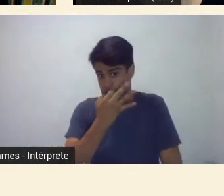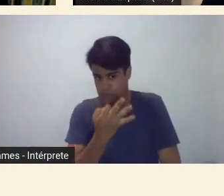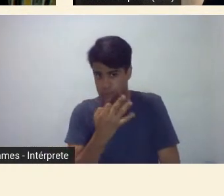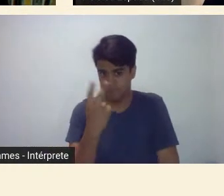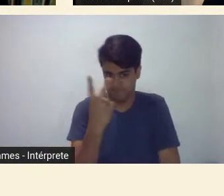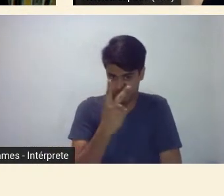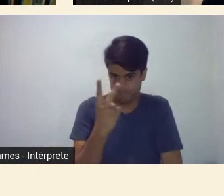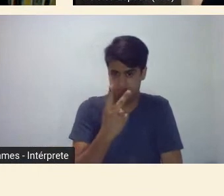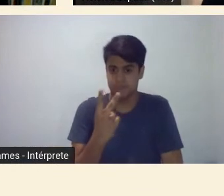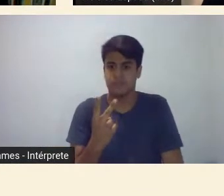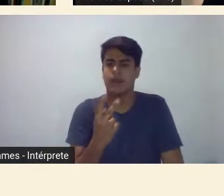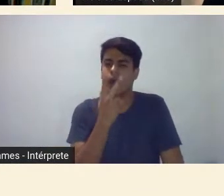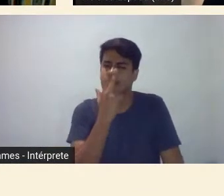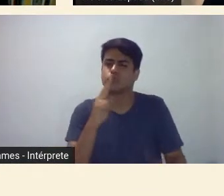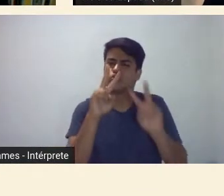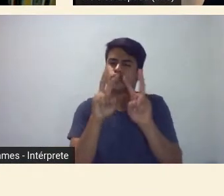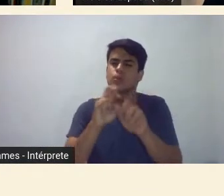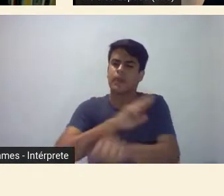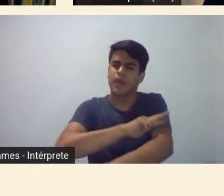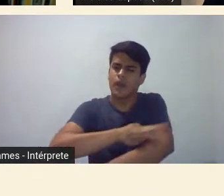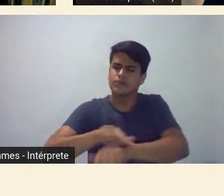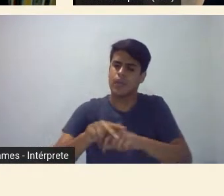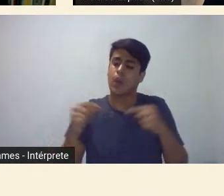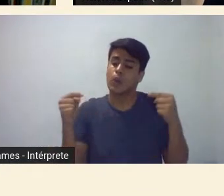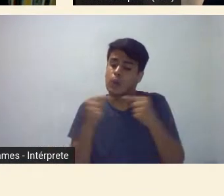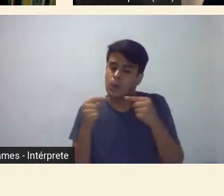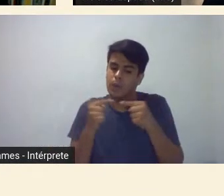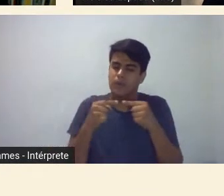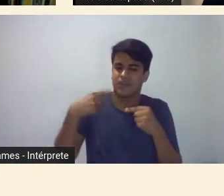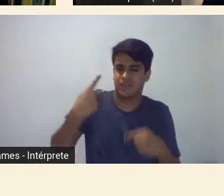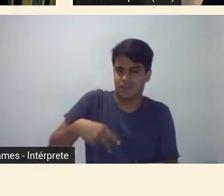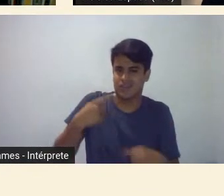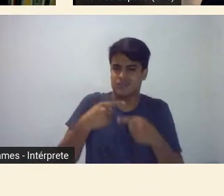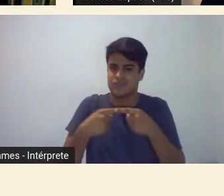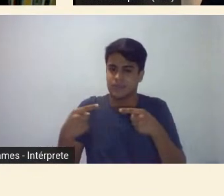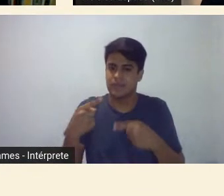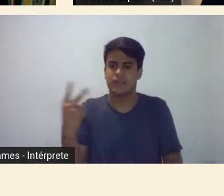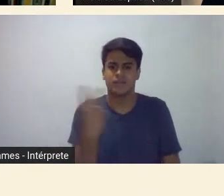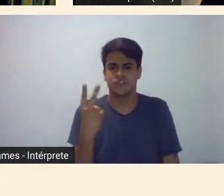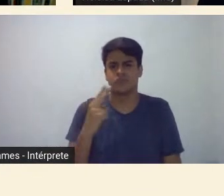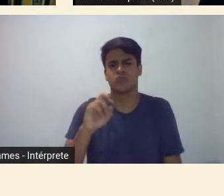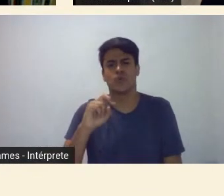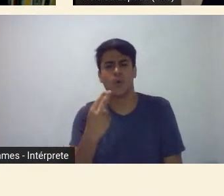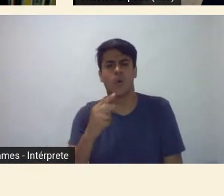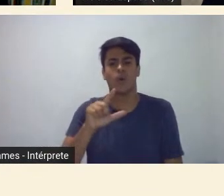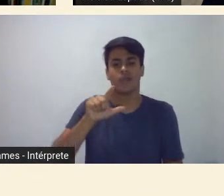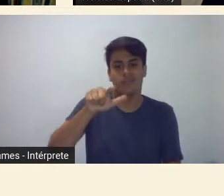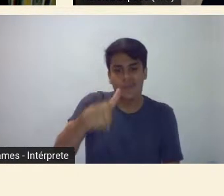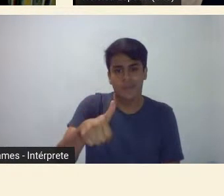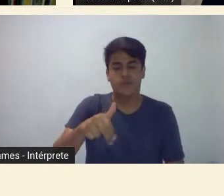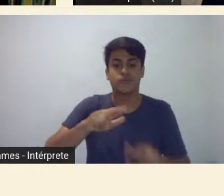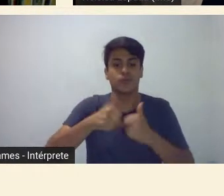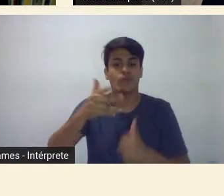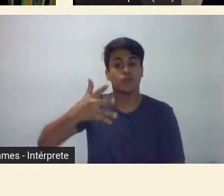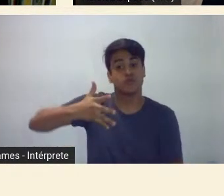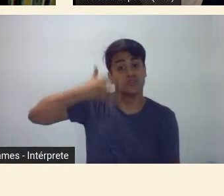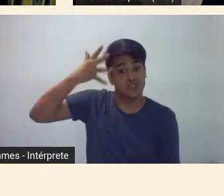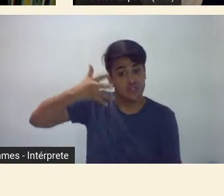se articulam na semana de 22 ou mesmo além no discurso modernista brasileiro